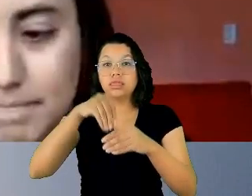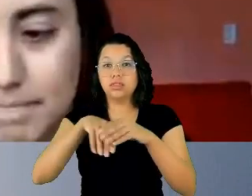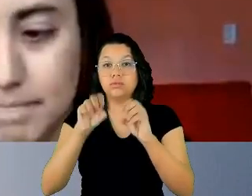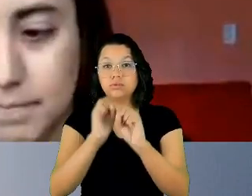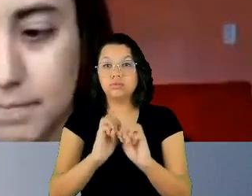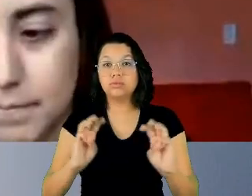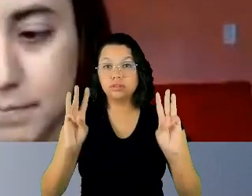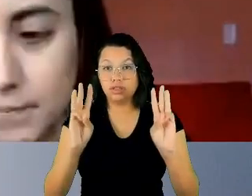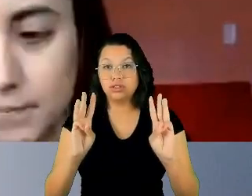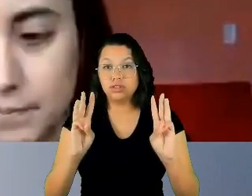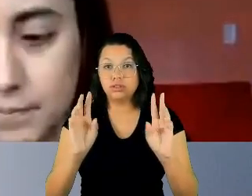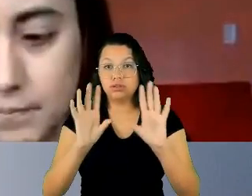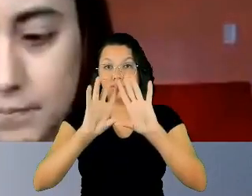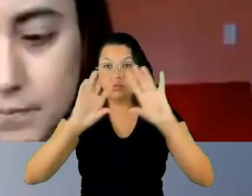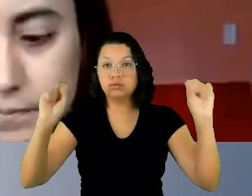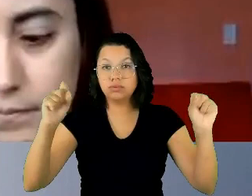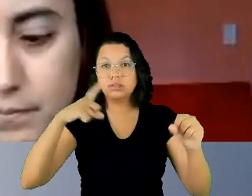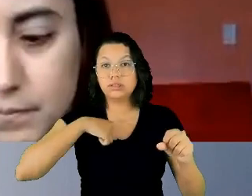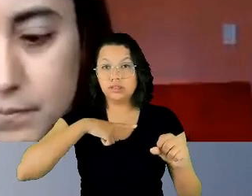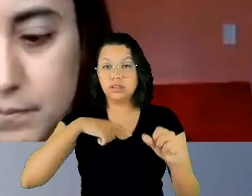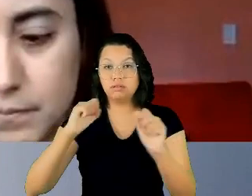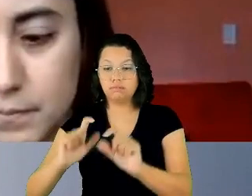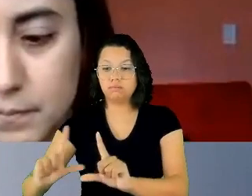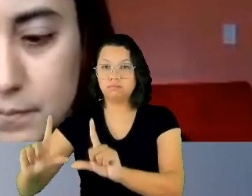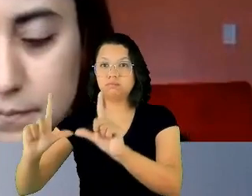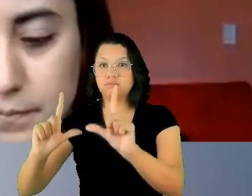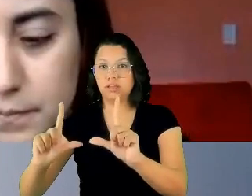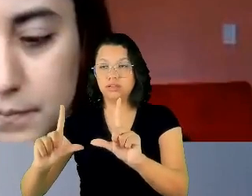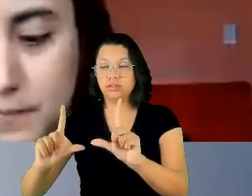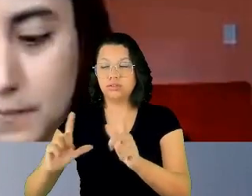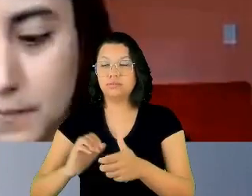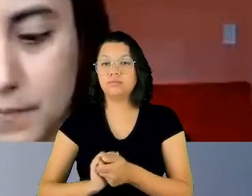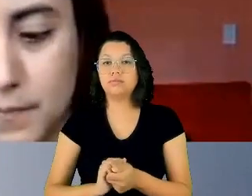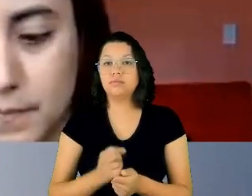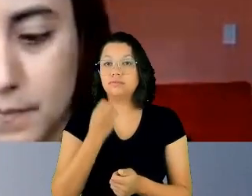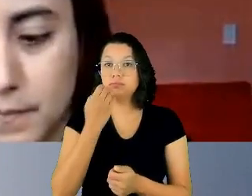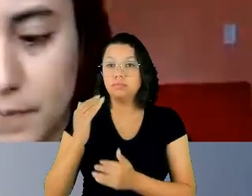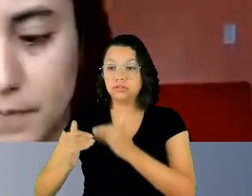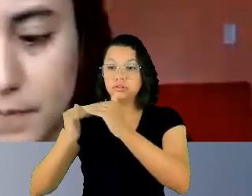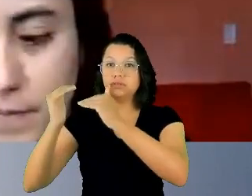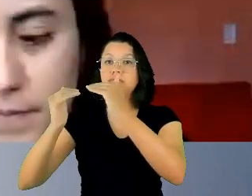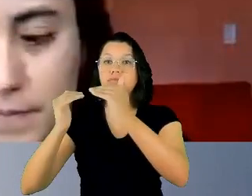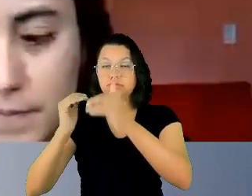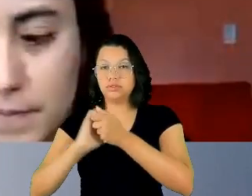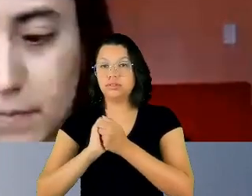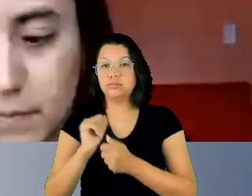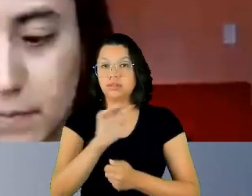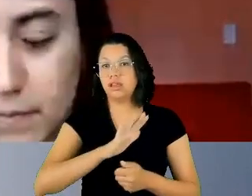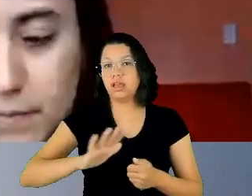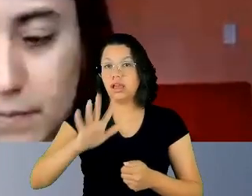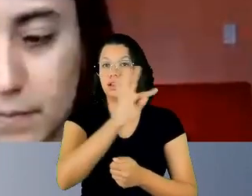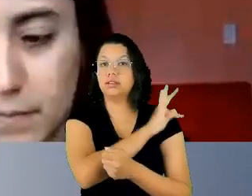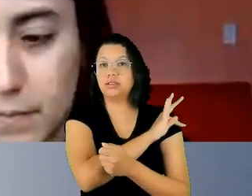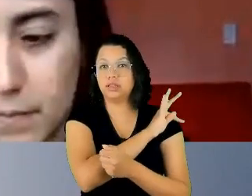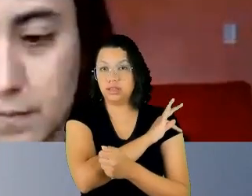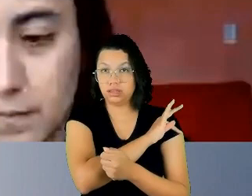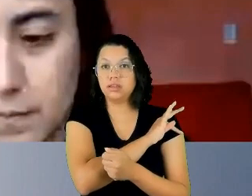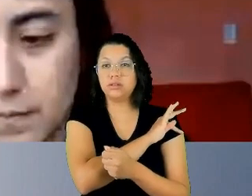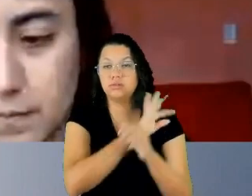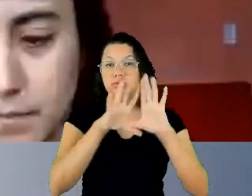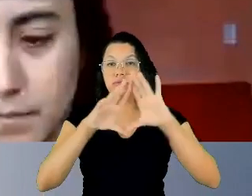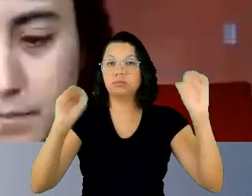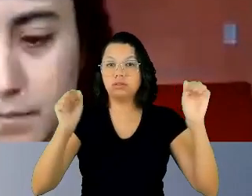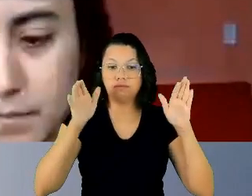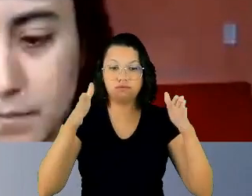página é extremamente interessante, foi muito bem posta, desenvolvida. O setor técnico do Tribunal se